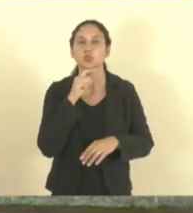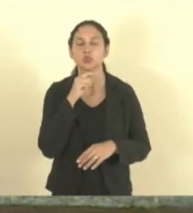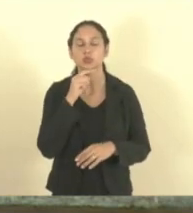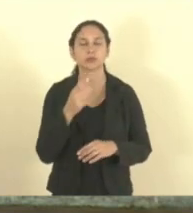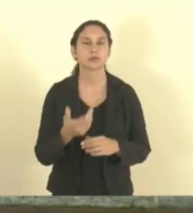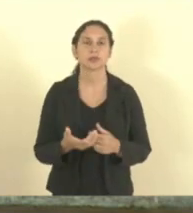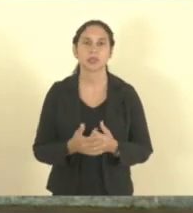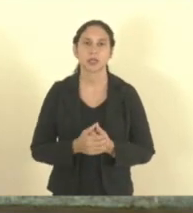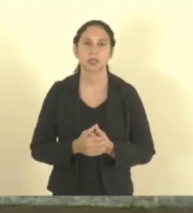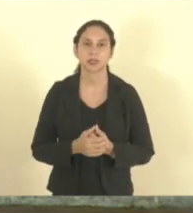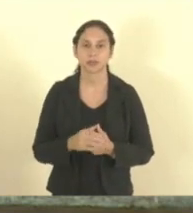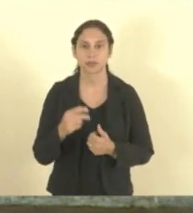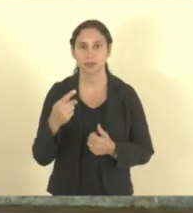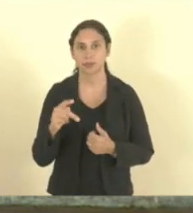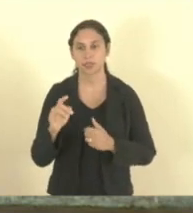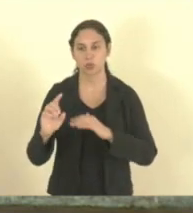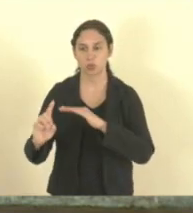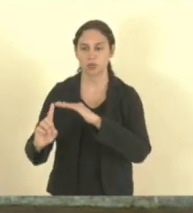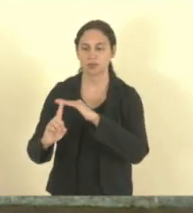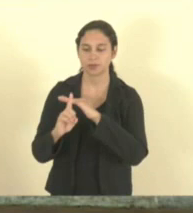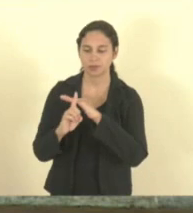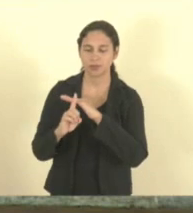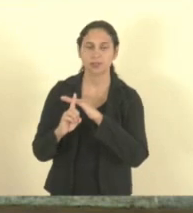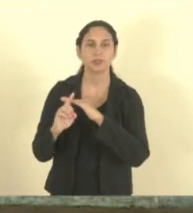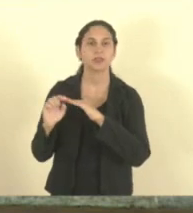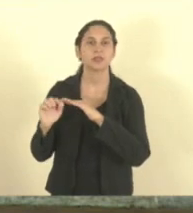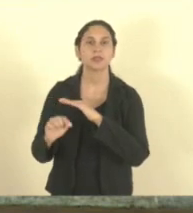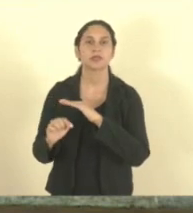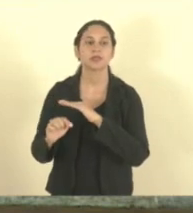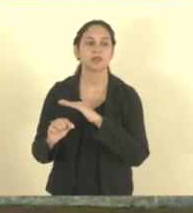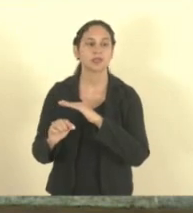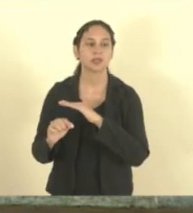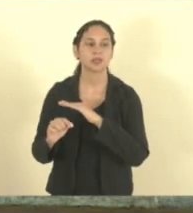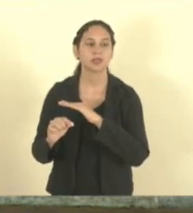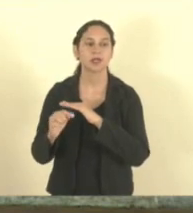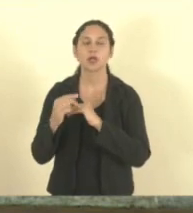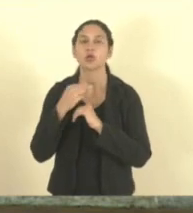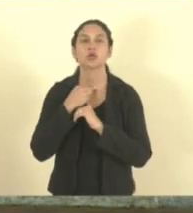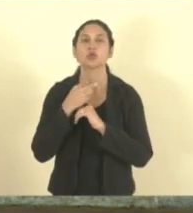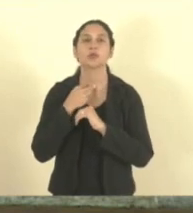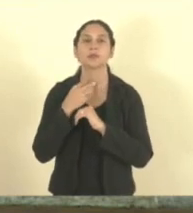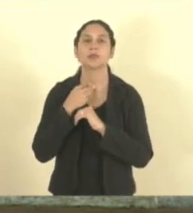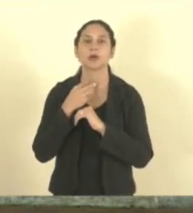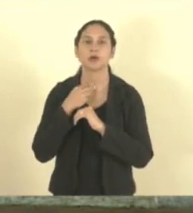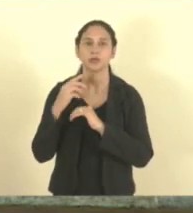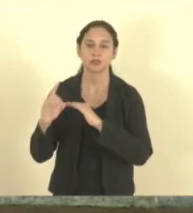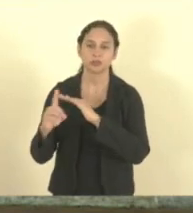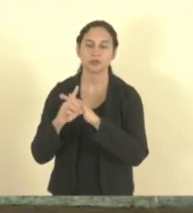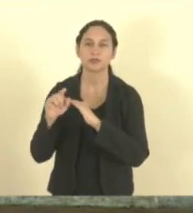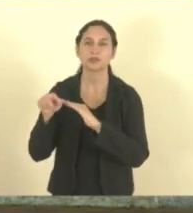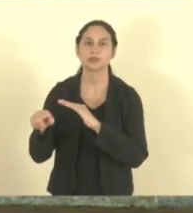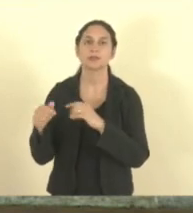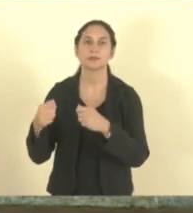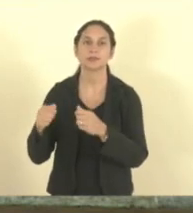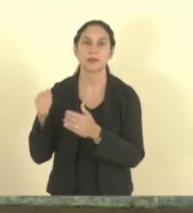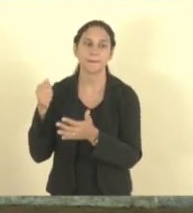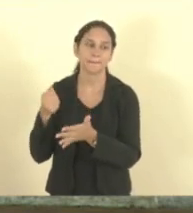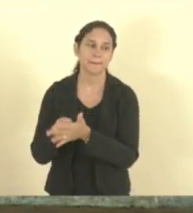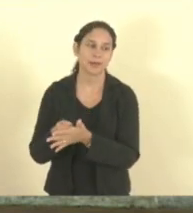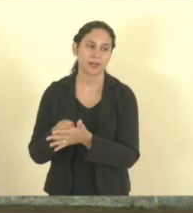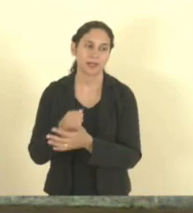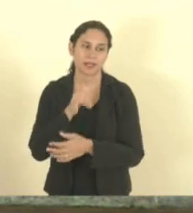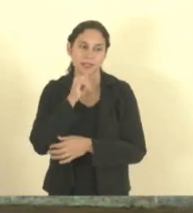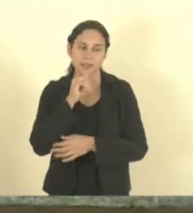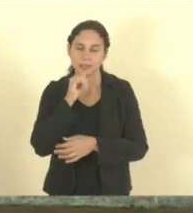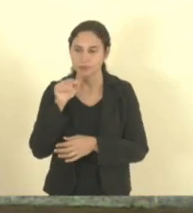que o seu cliente traga alguma coisa para seu estabelecimento e você cobrar a rolha, por exemplo. É permitido isso? Olha, você quer